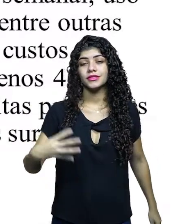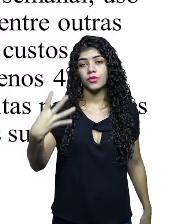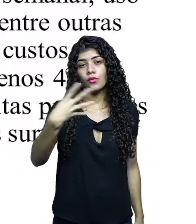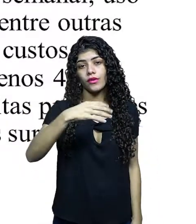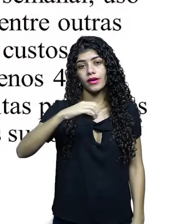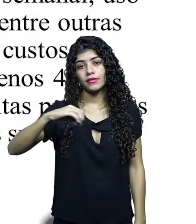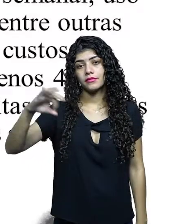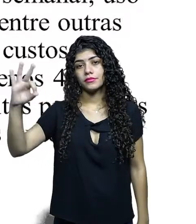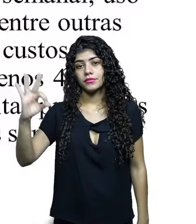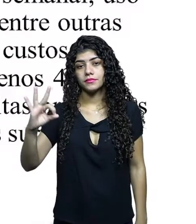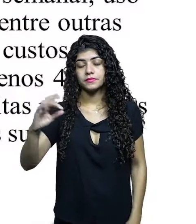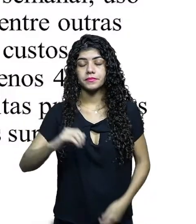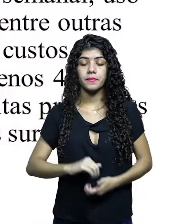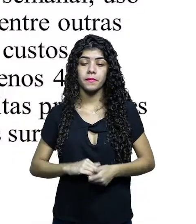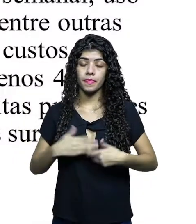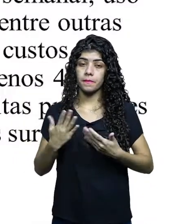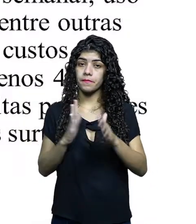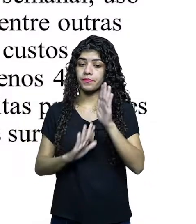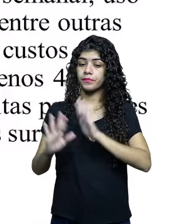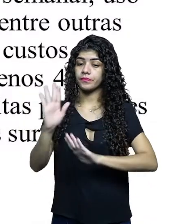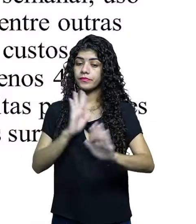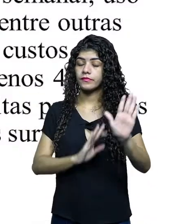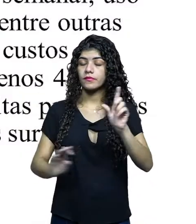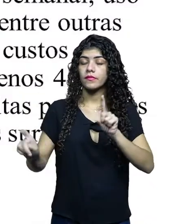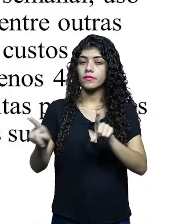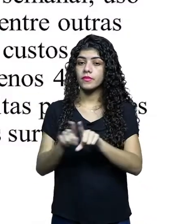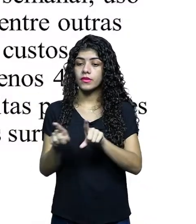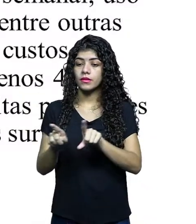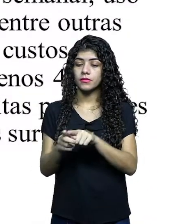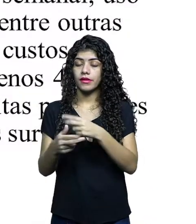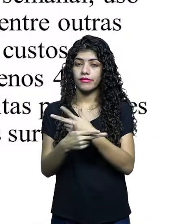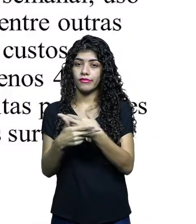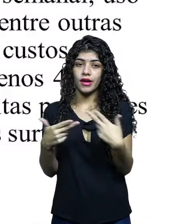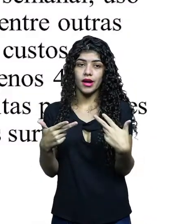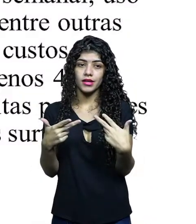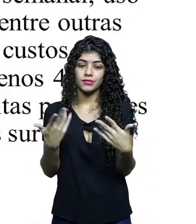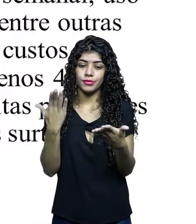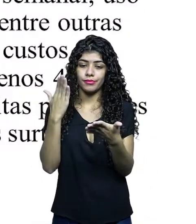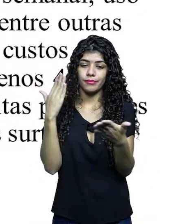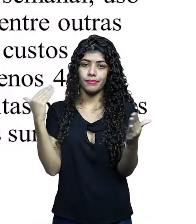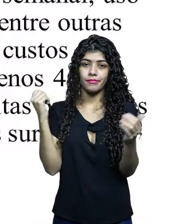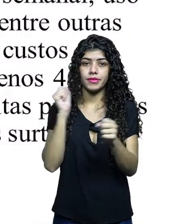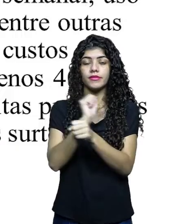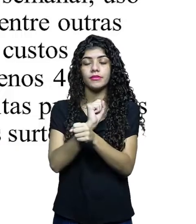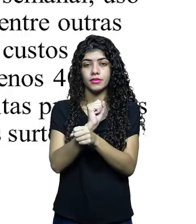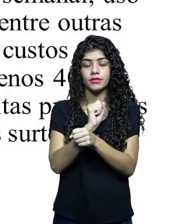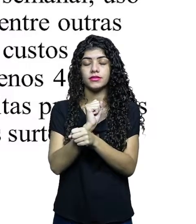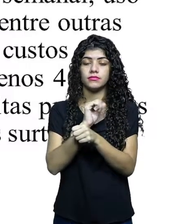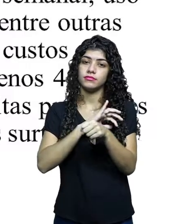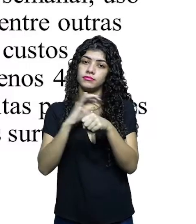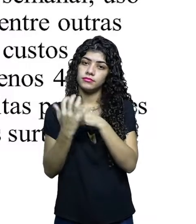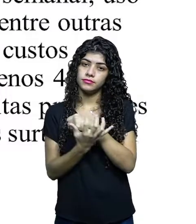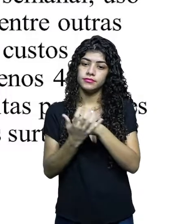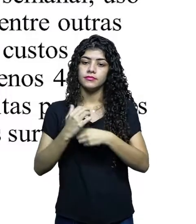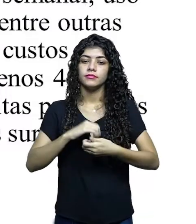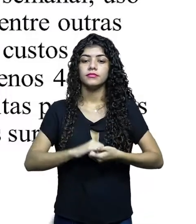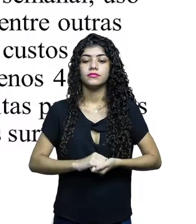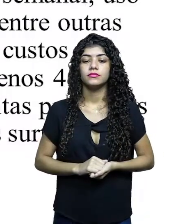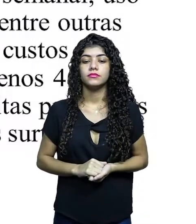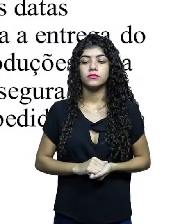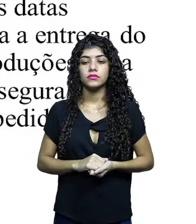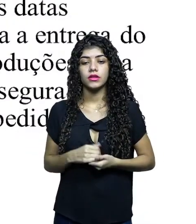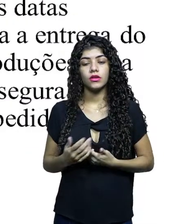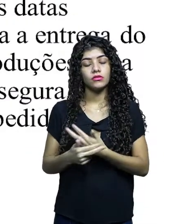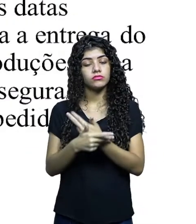menos 40%. Apesar dos cuidados, muitas produções foram interrompidas após o surto de Covid-19.